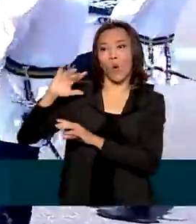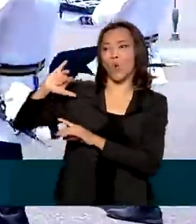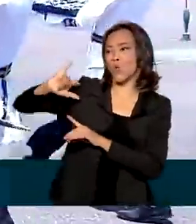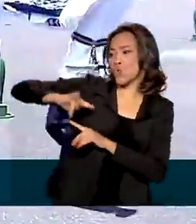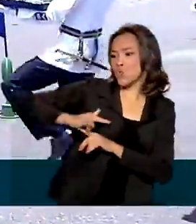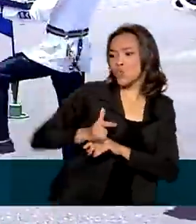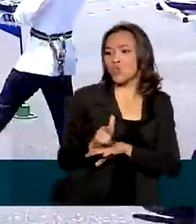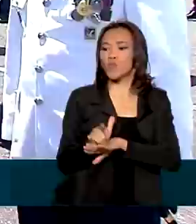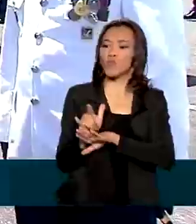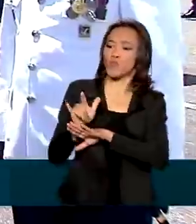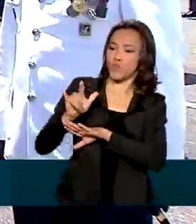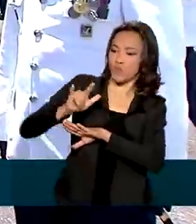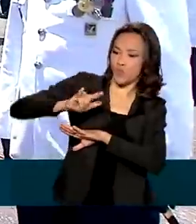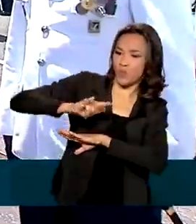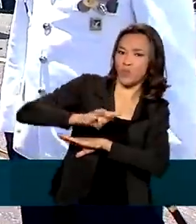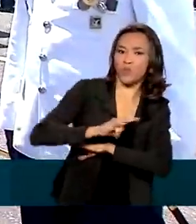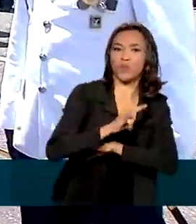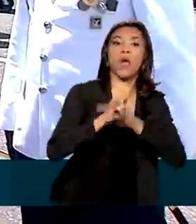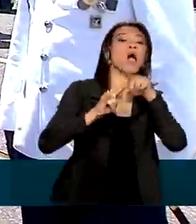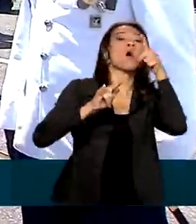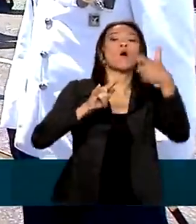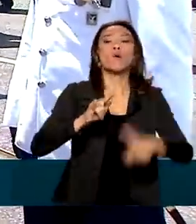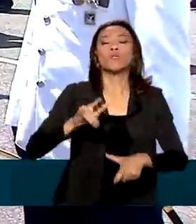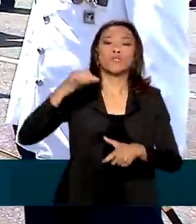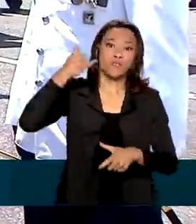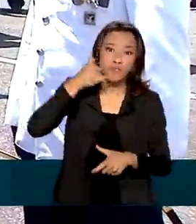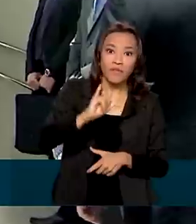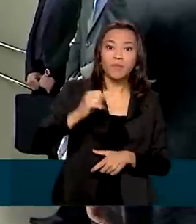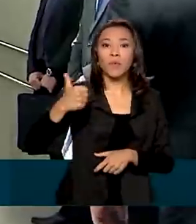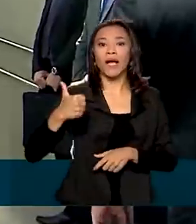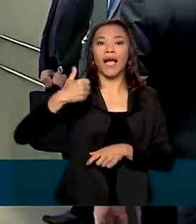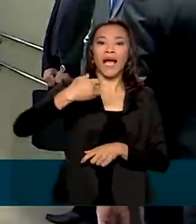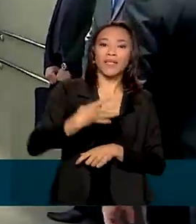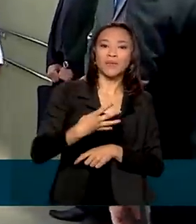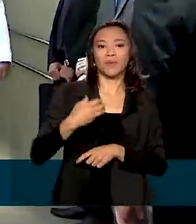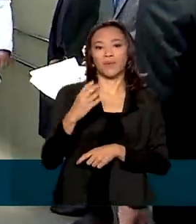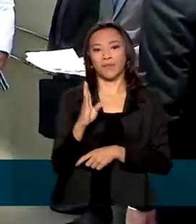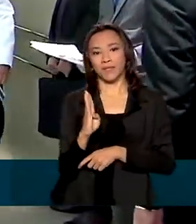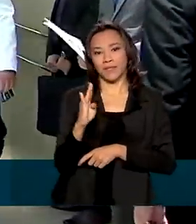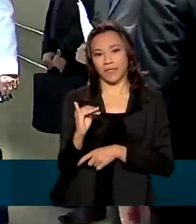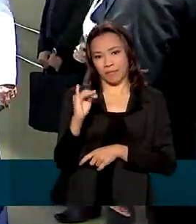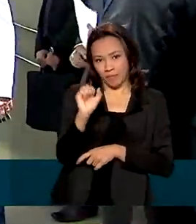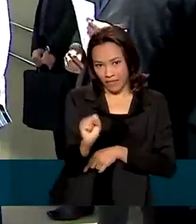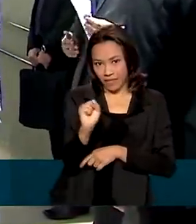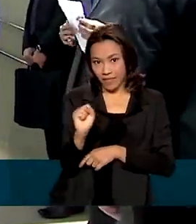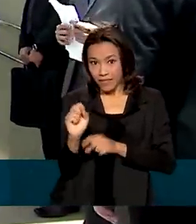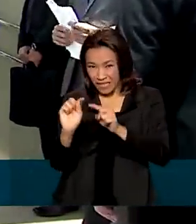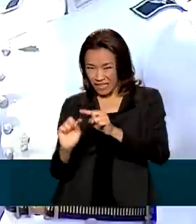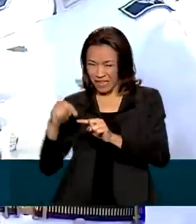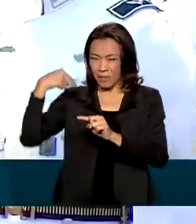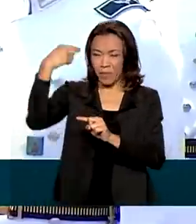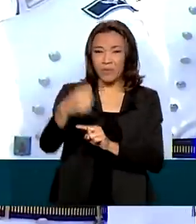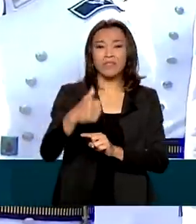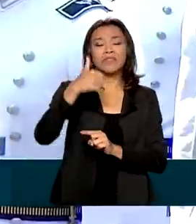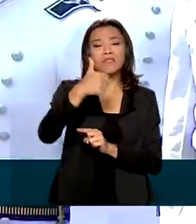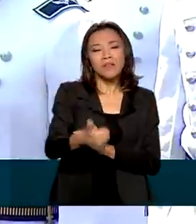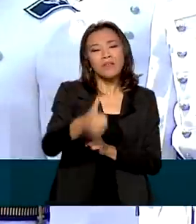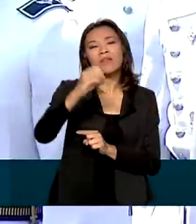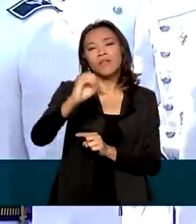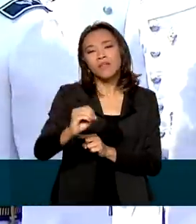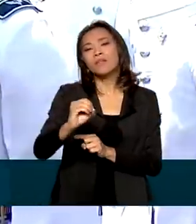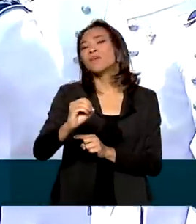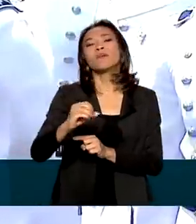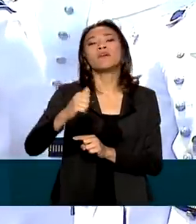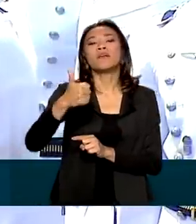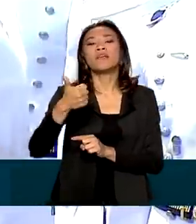fazendo decolar na capital da França o 14 Bis. 115 anos depois, a façanha ainda expira